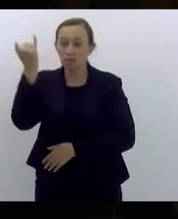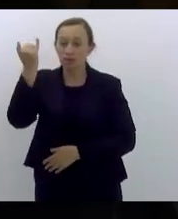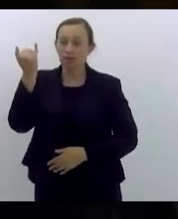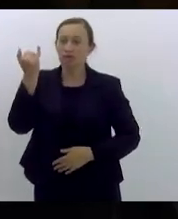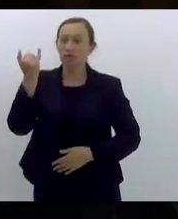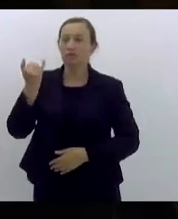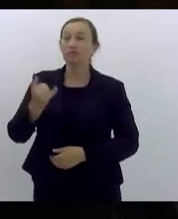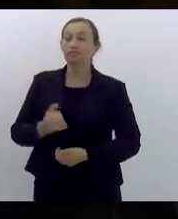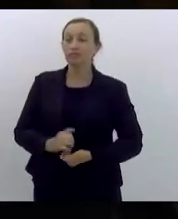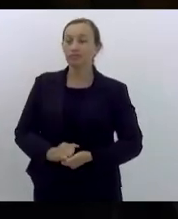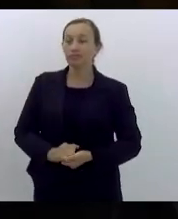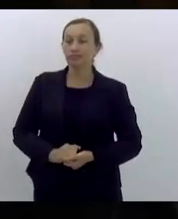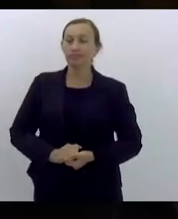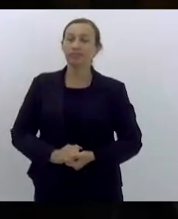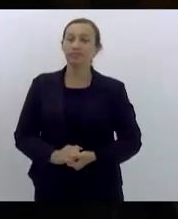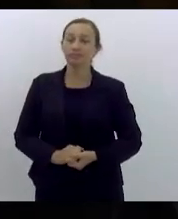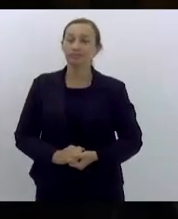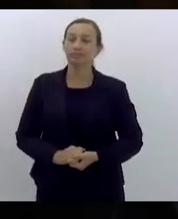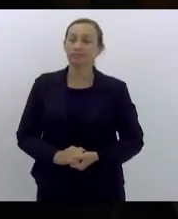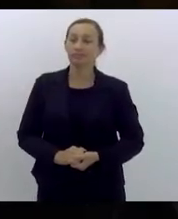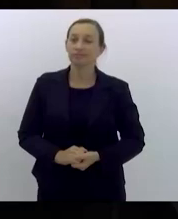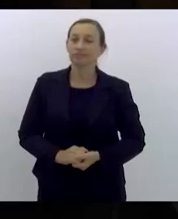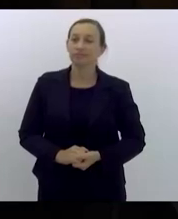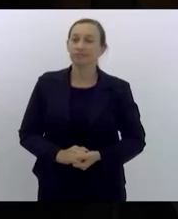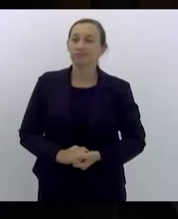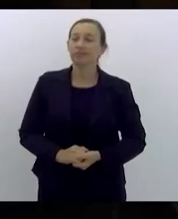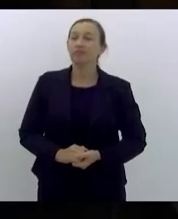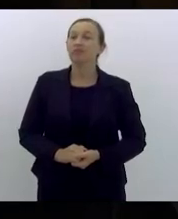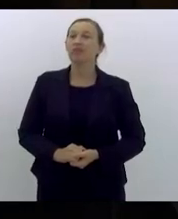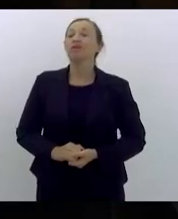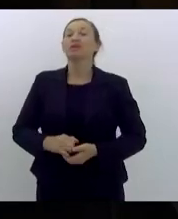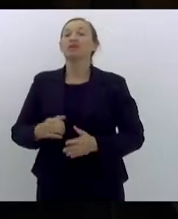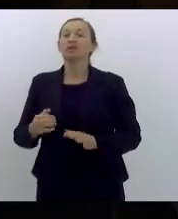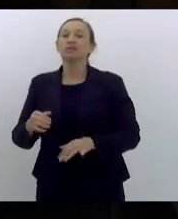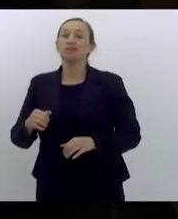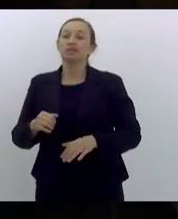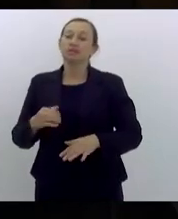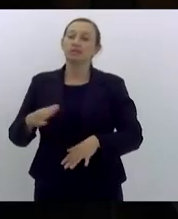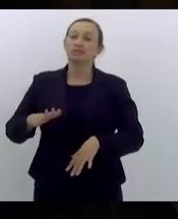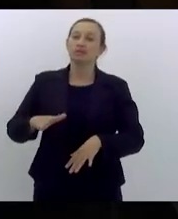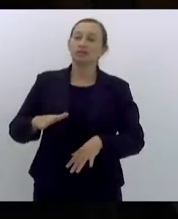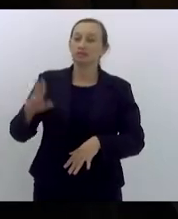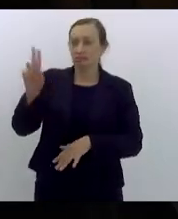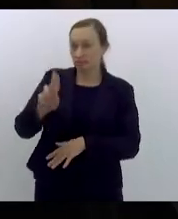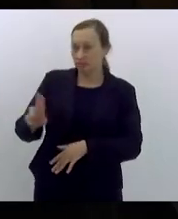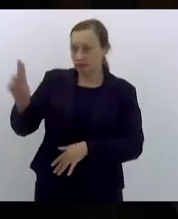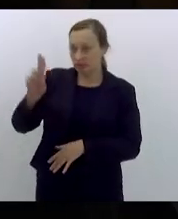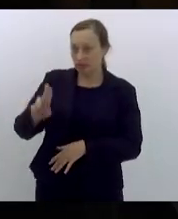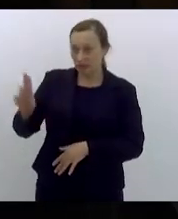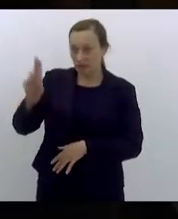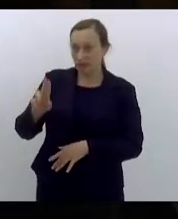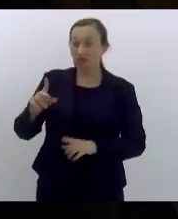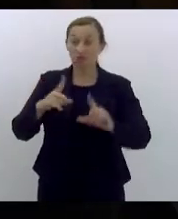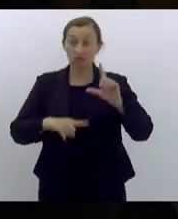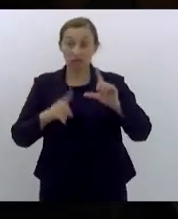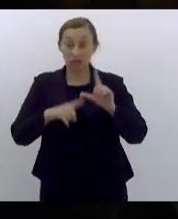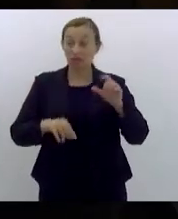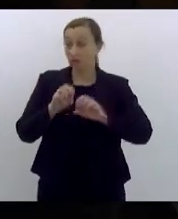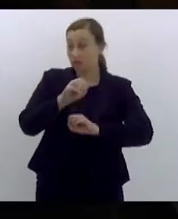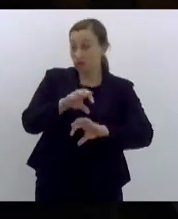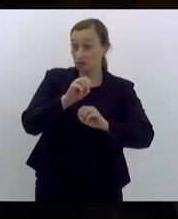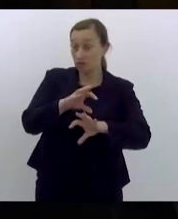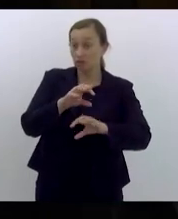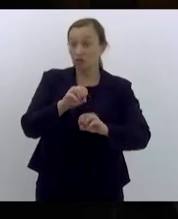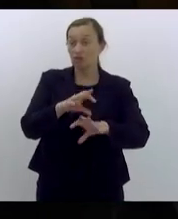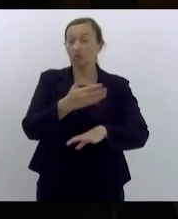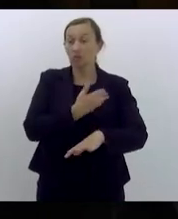fomentar o pensamento crítico não apenas nas faculdades de letras linguísticas e seus laboratórios mas também no âmbito do ensino público e